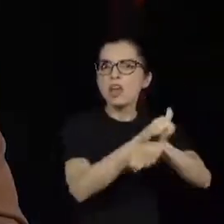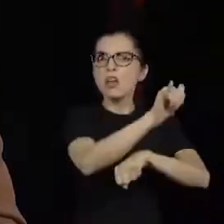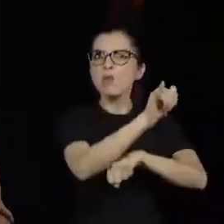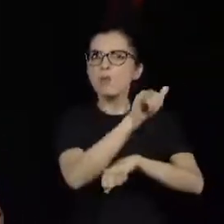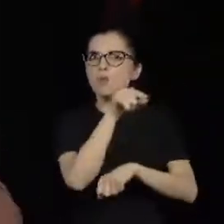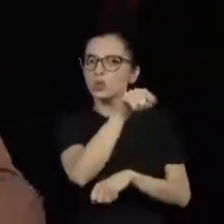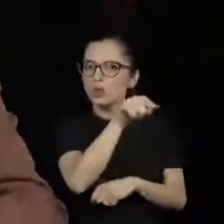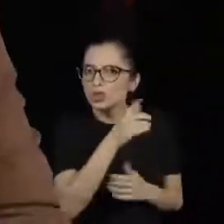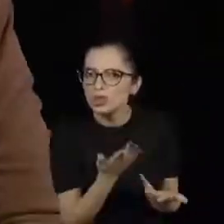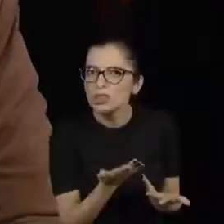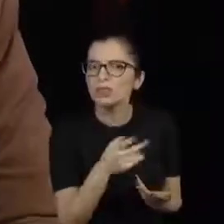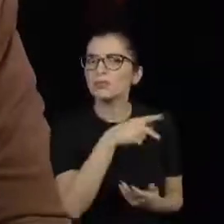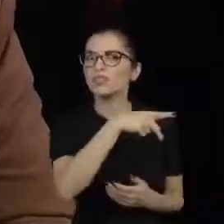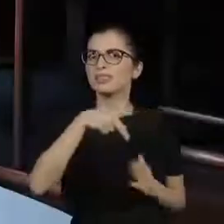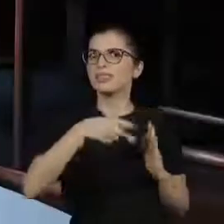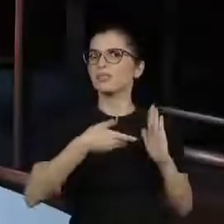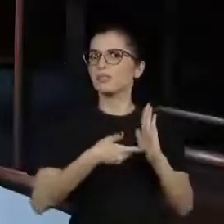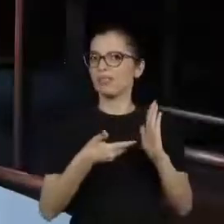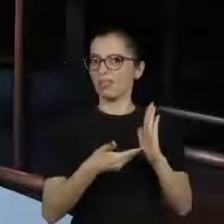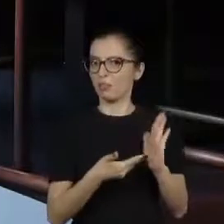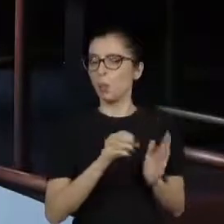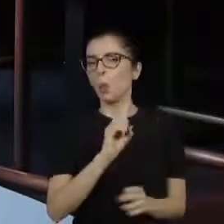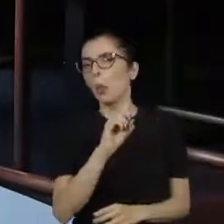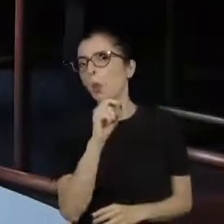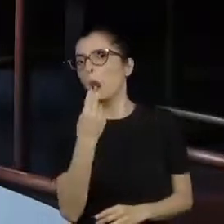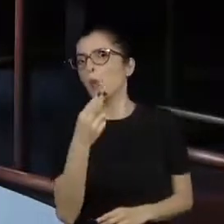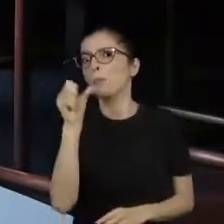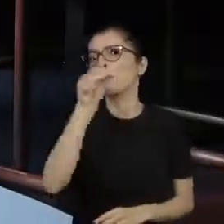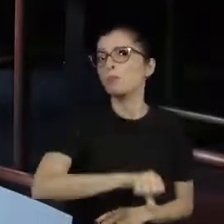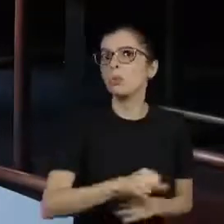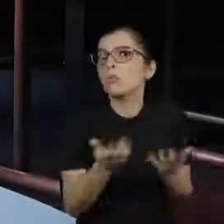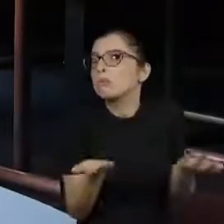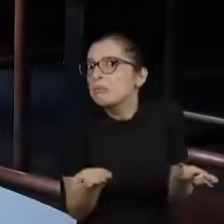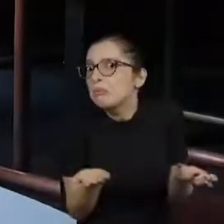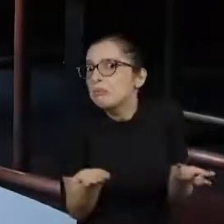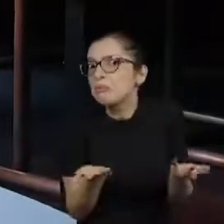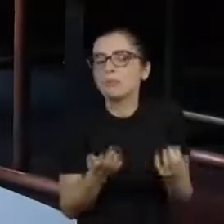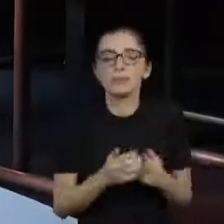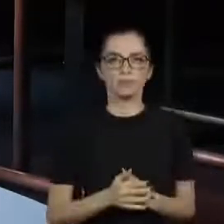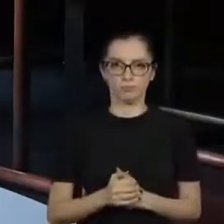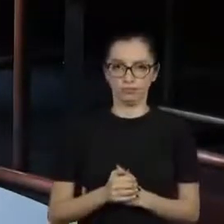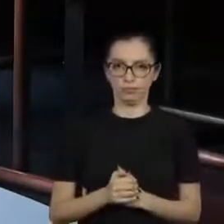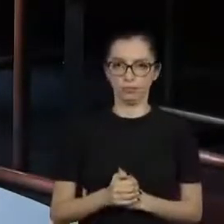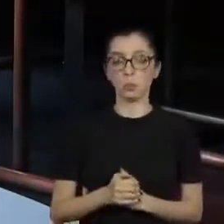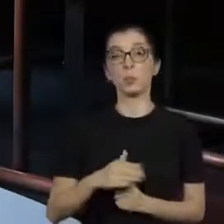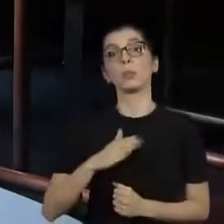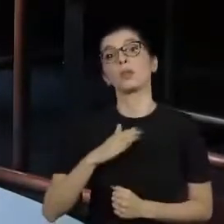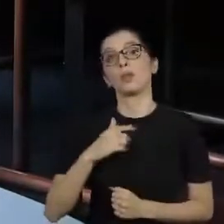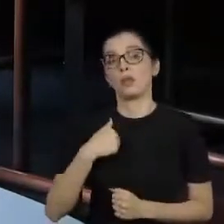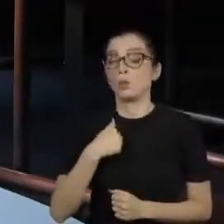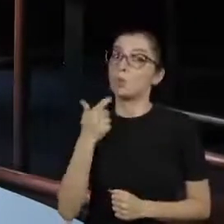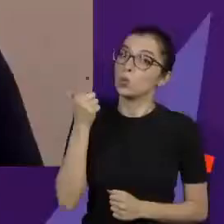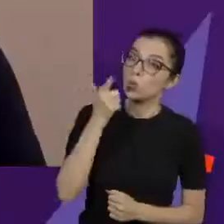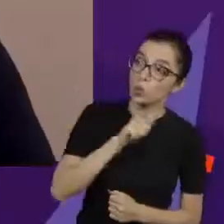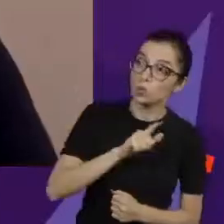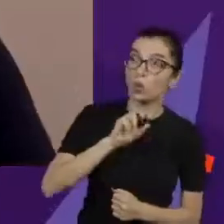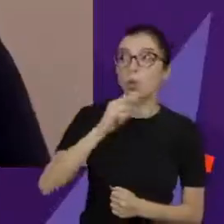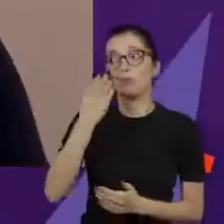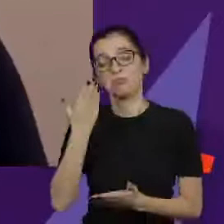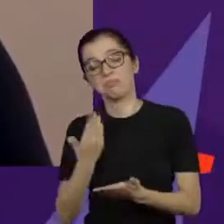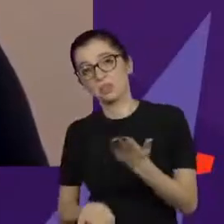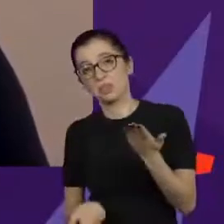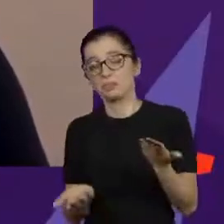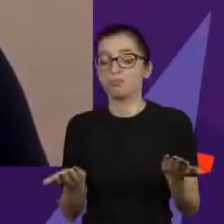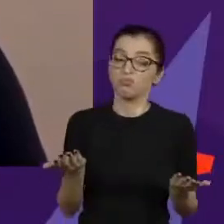deputados? Ou foi coisa pior? Não, eu acho que ganhar ou perder eleição, seja